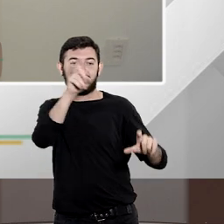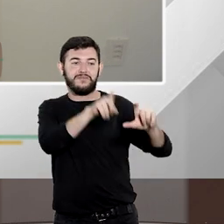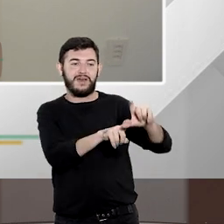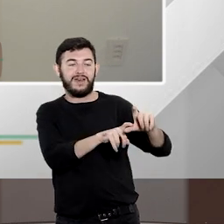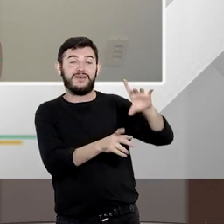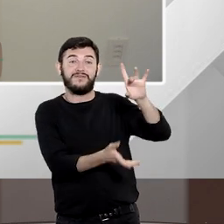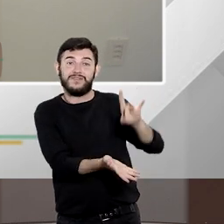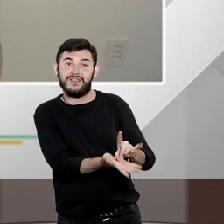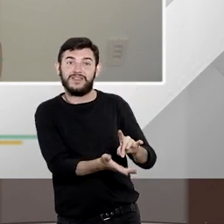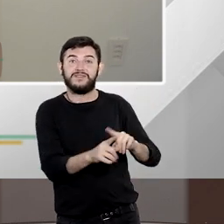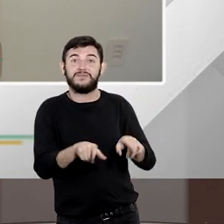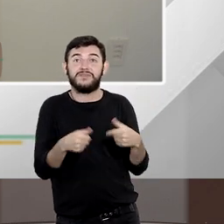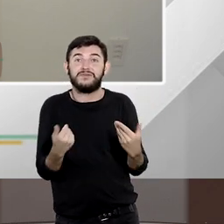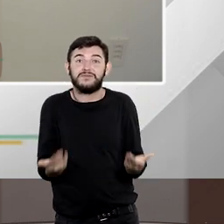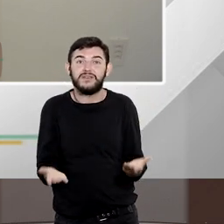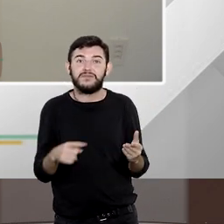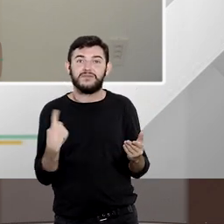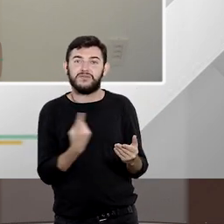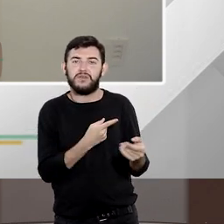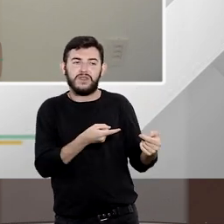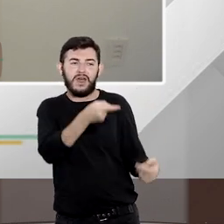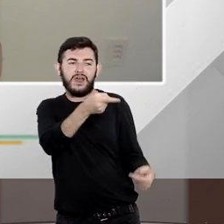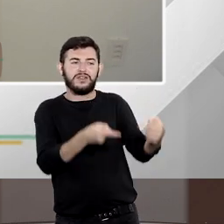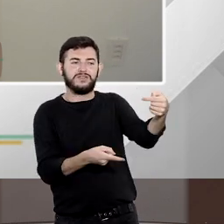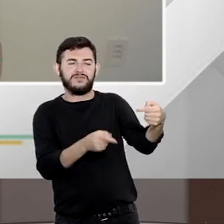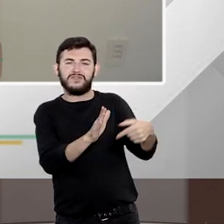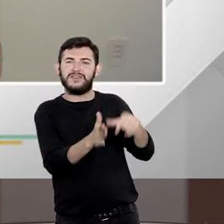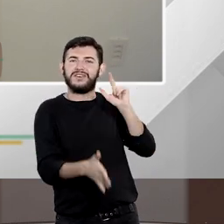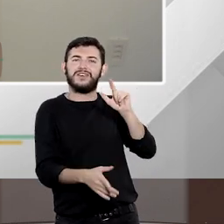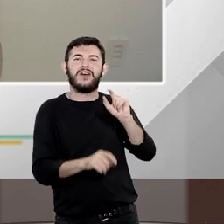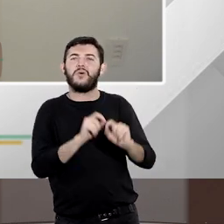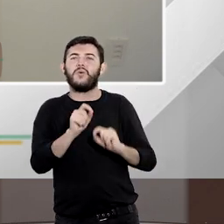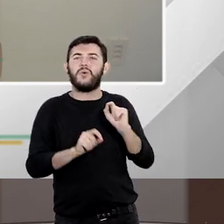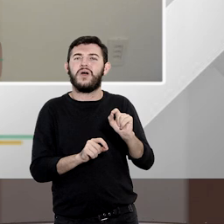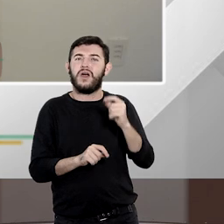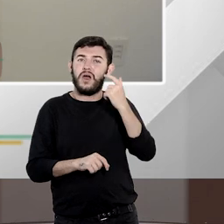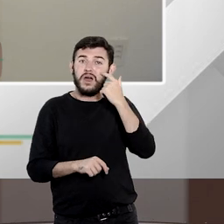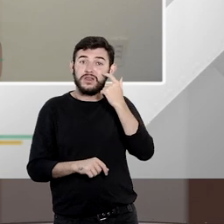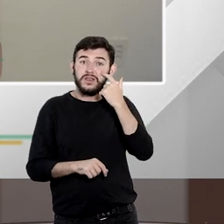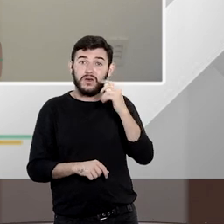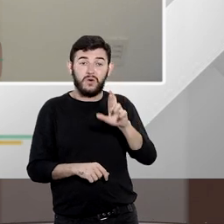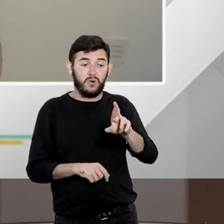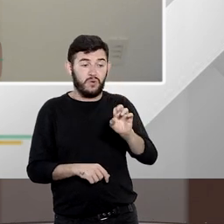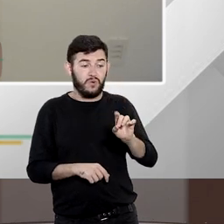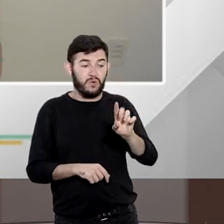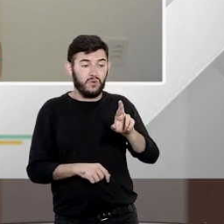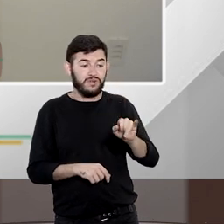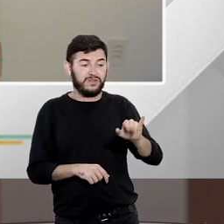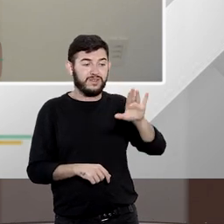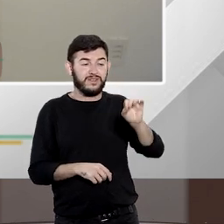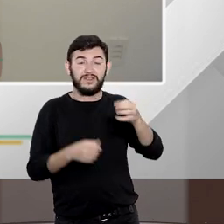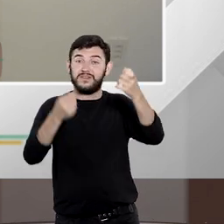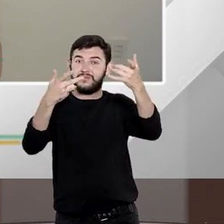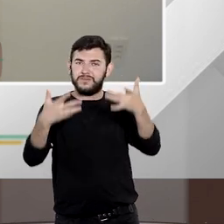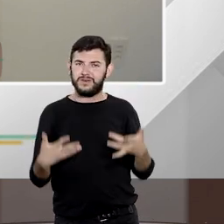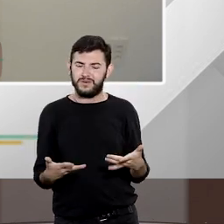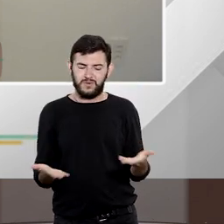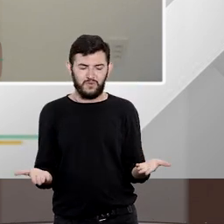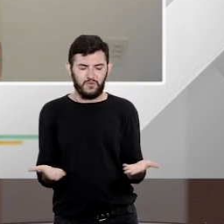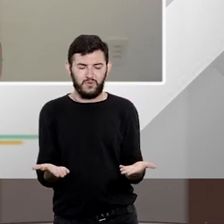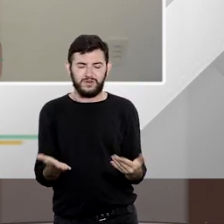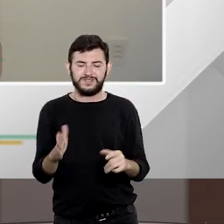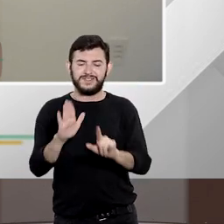e assim a nossa discussão mais cedo é porque ele disse ah mas o Rodrigo havia dito se hoje com a lei de acesso a